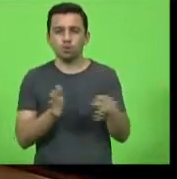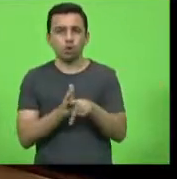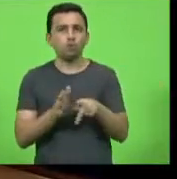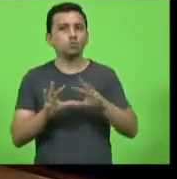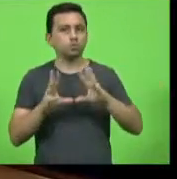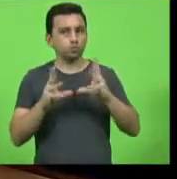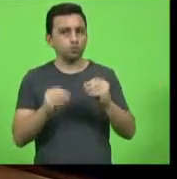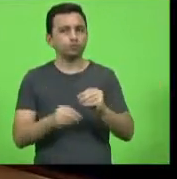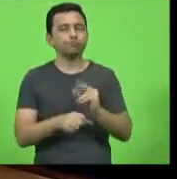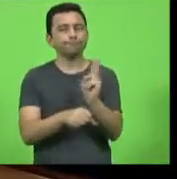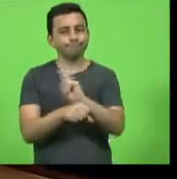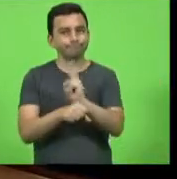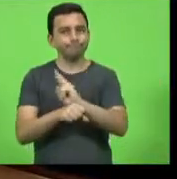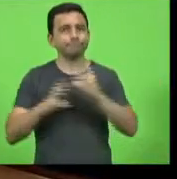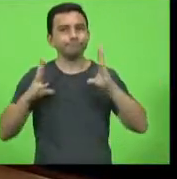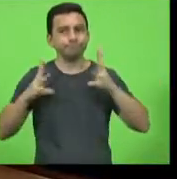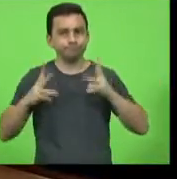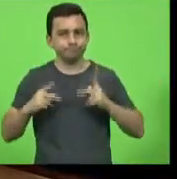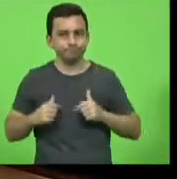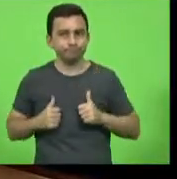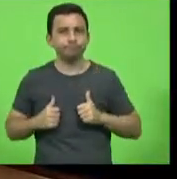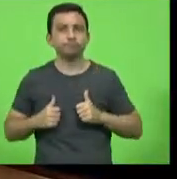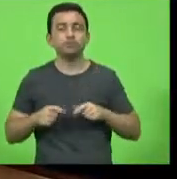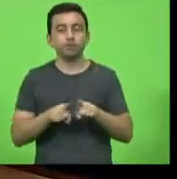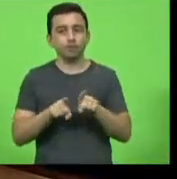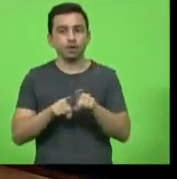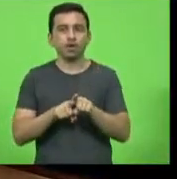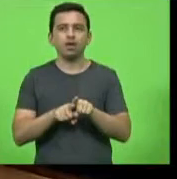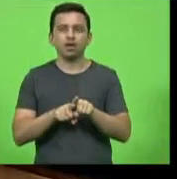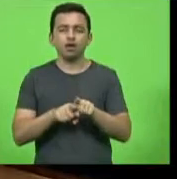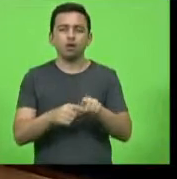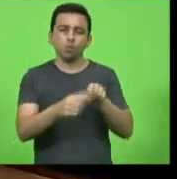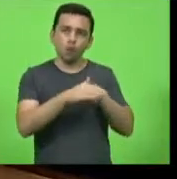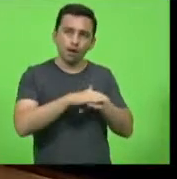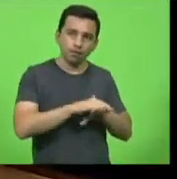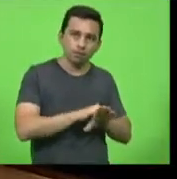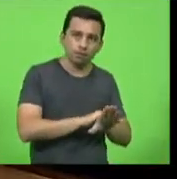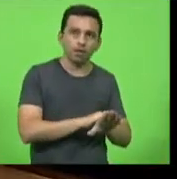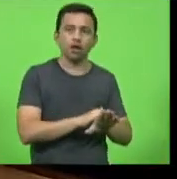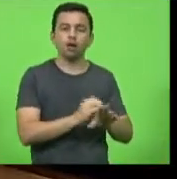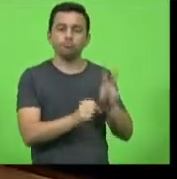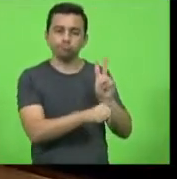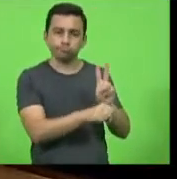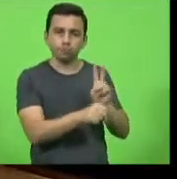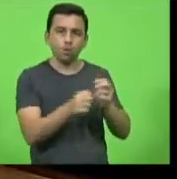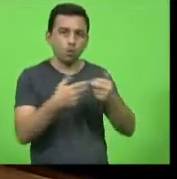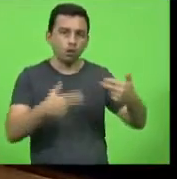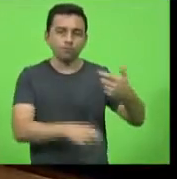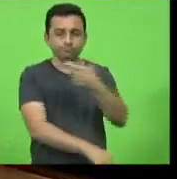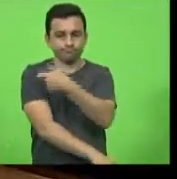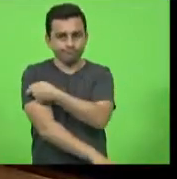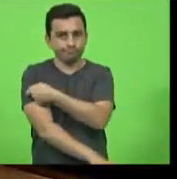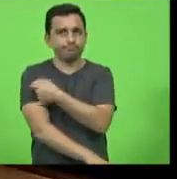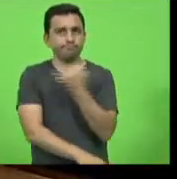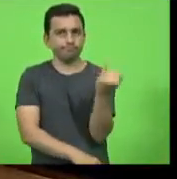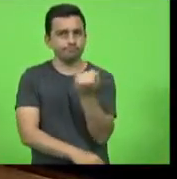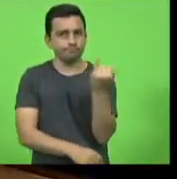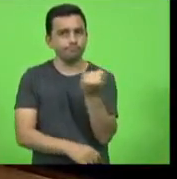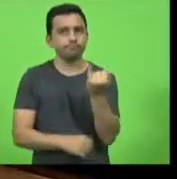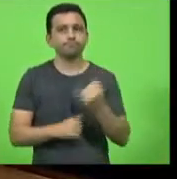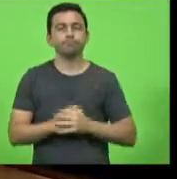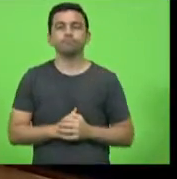sanitária epidemiológica do Estado para receber e armazenar adequadamente as nossas vacinas. Iniciando também